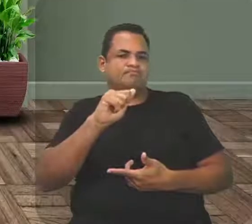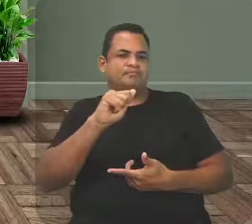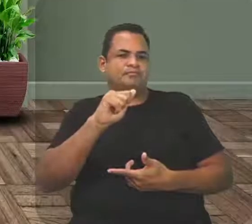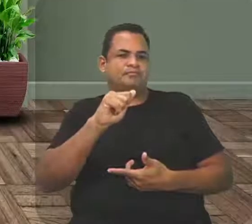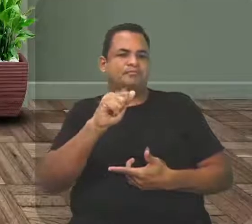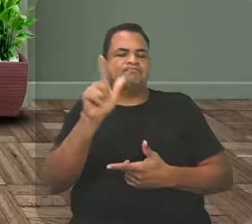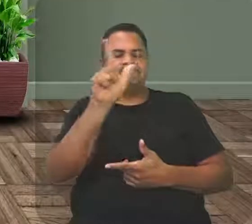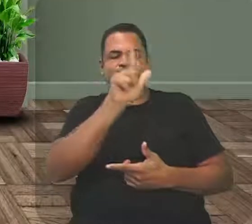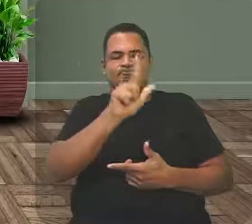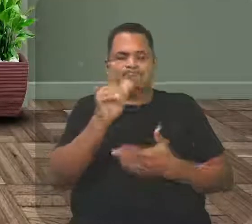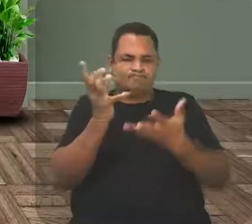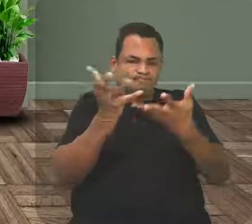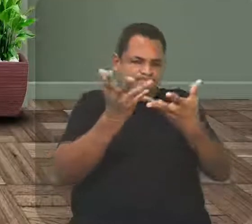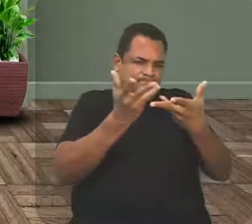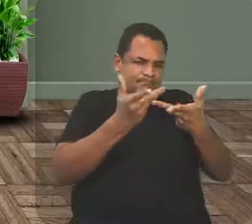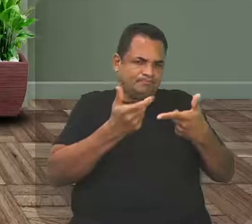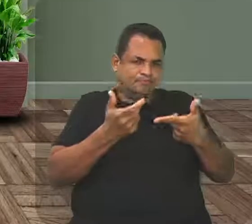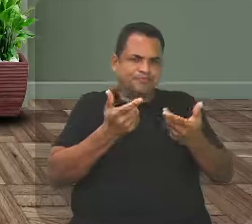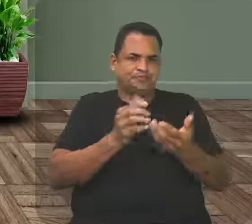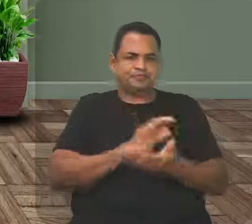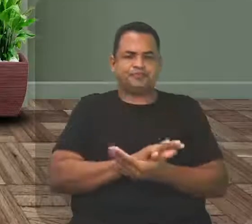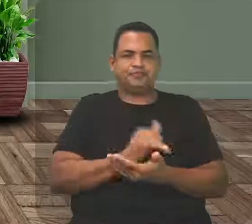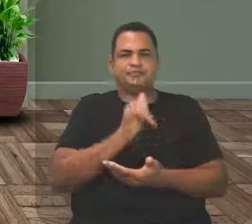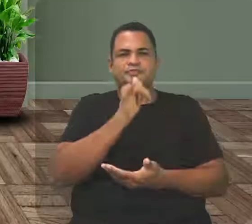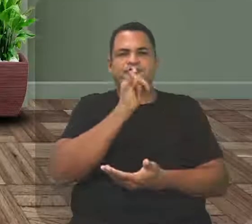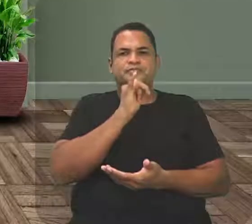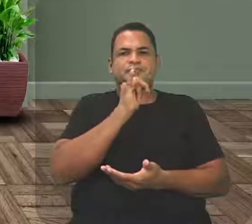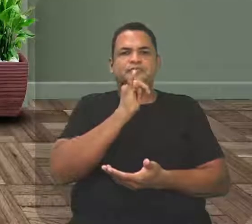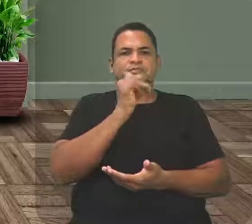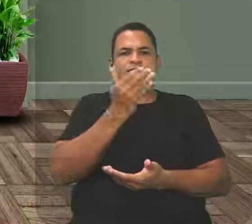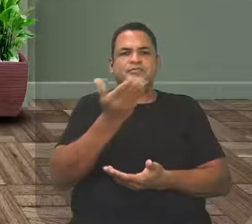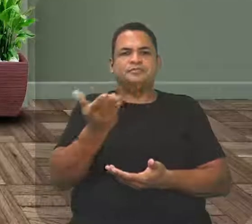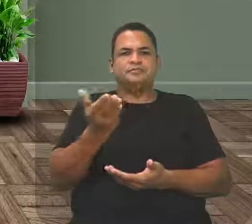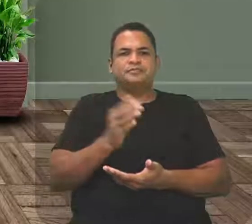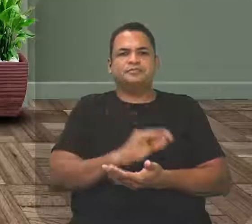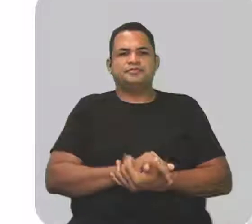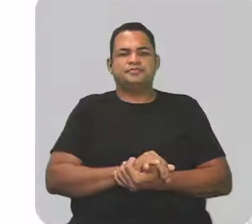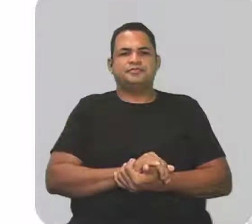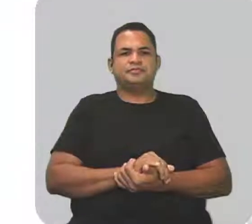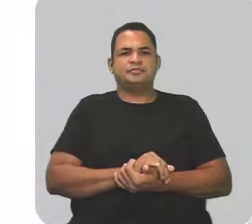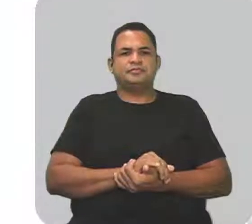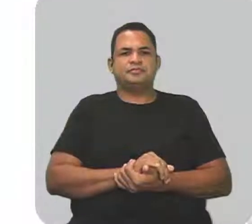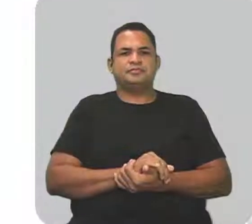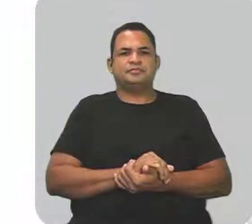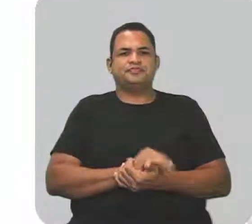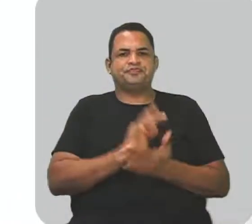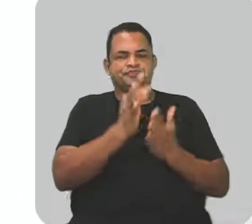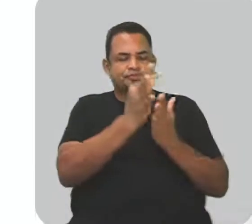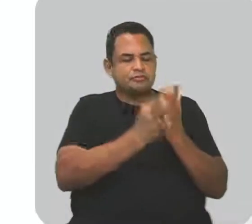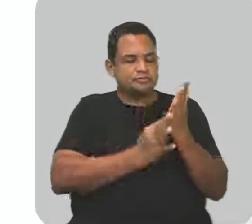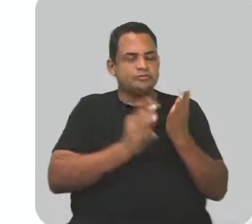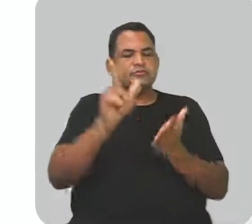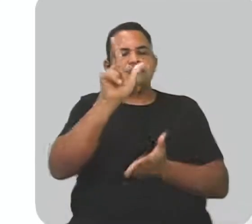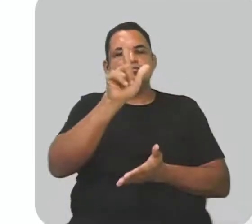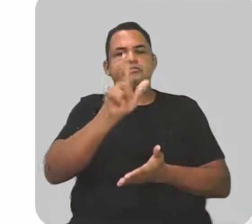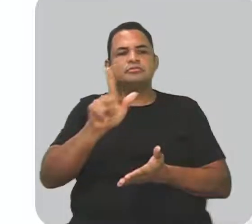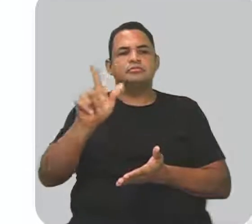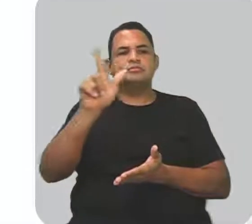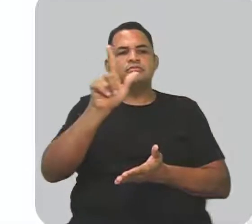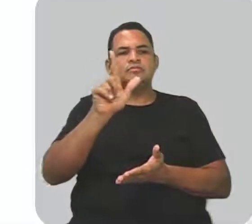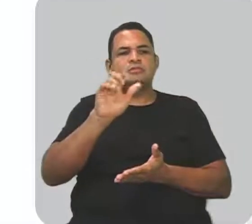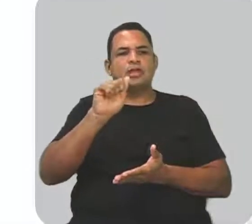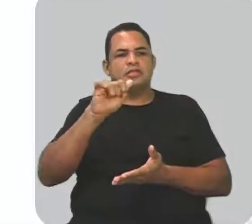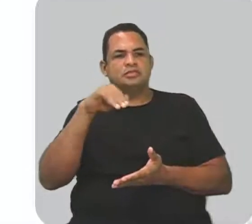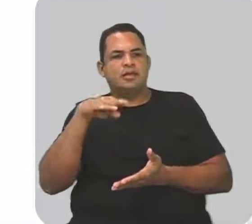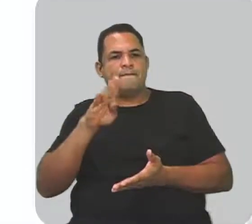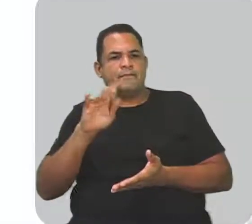é maravilhosa. Vamos ao exemplo, então, de texto literário. Asa